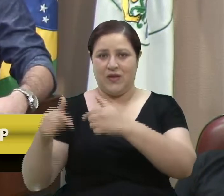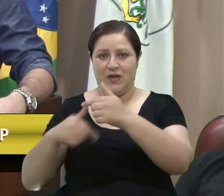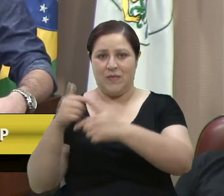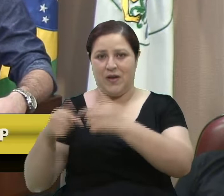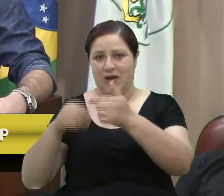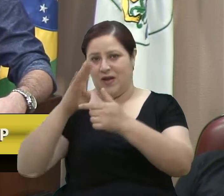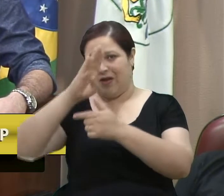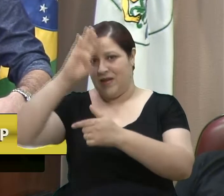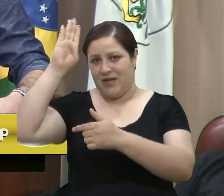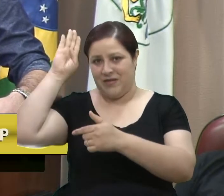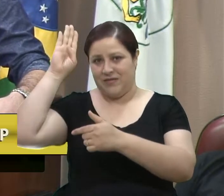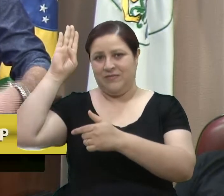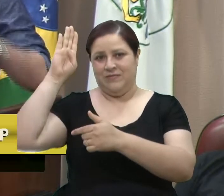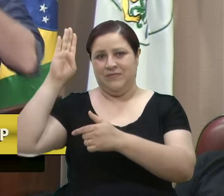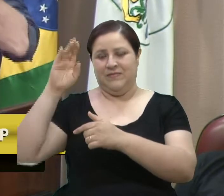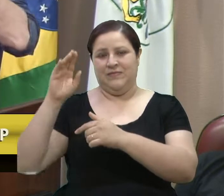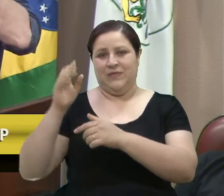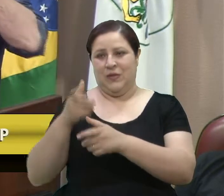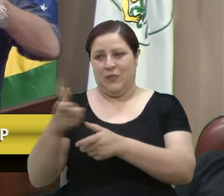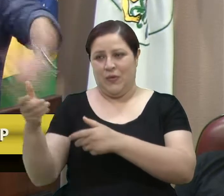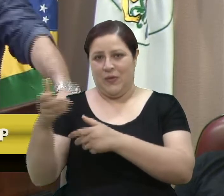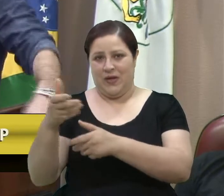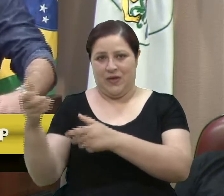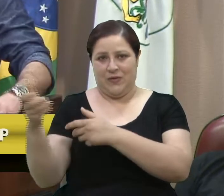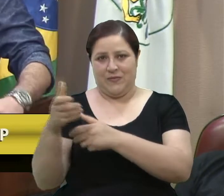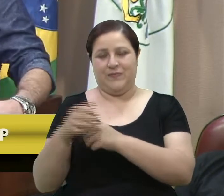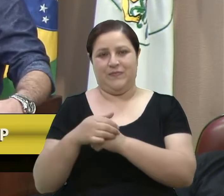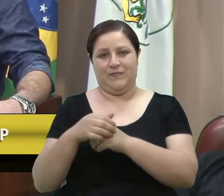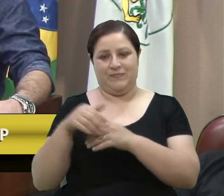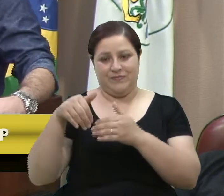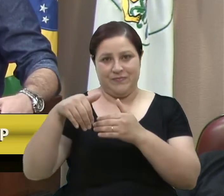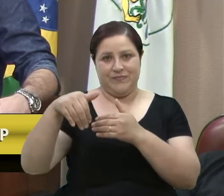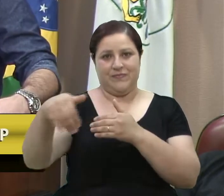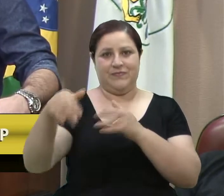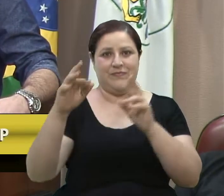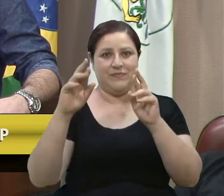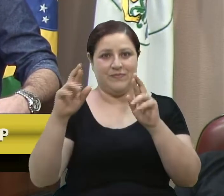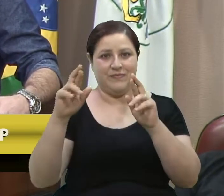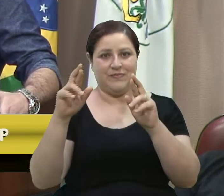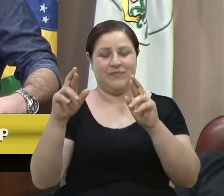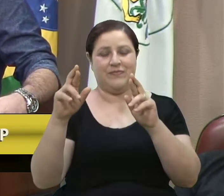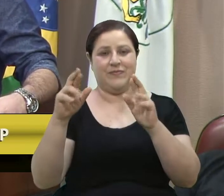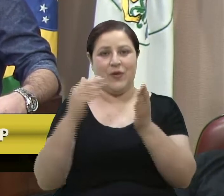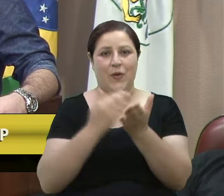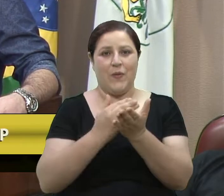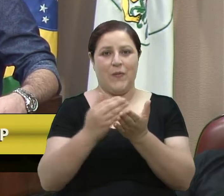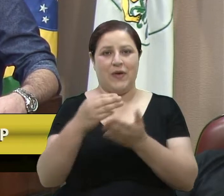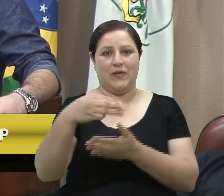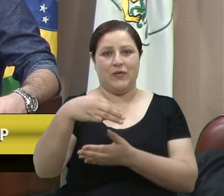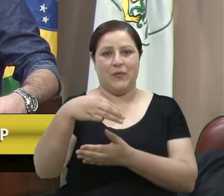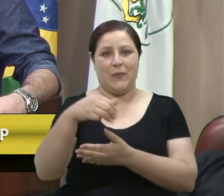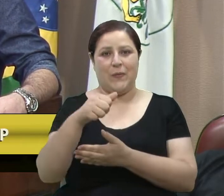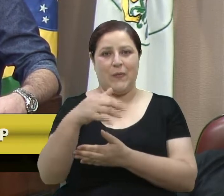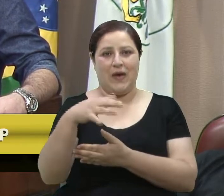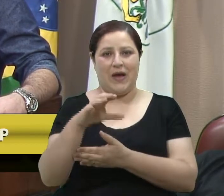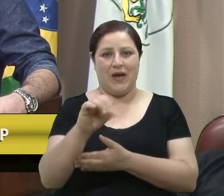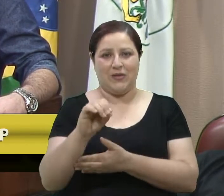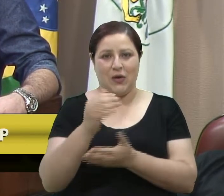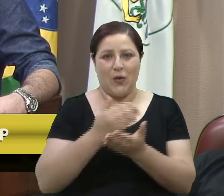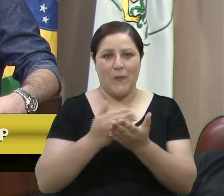Mas a previsão é para início de março começar as atividades com aula. Mas eu quero, nessa linha